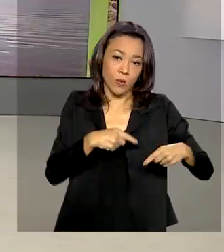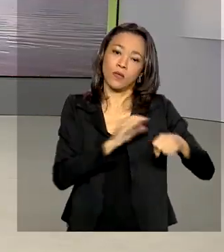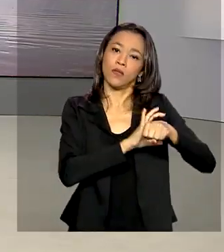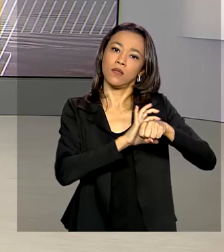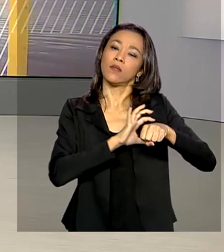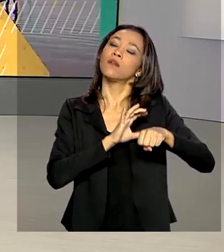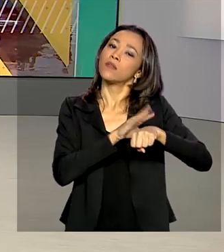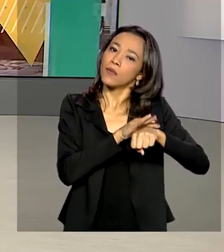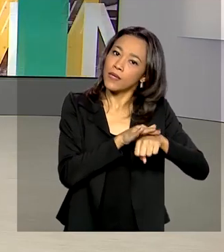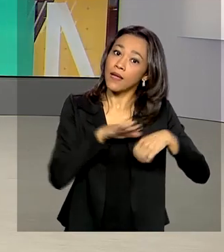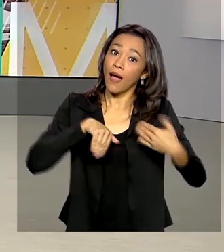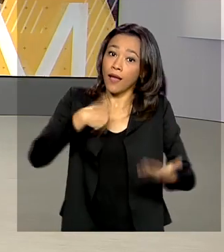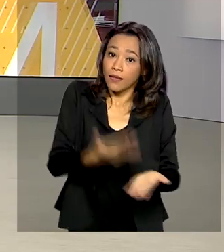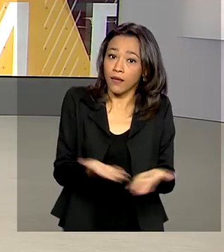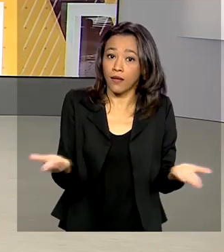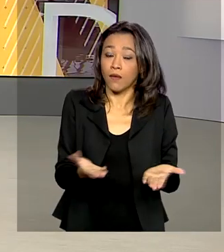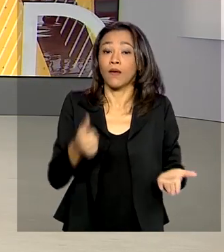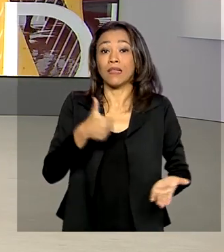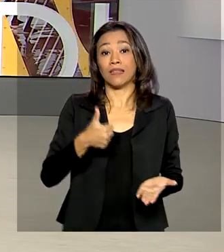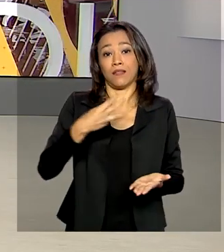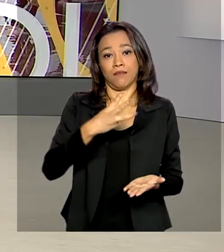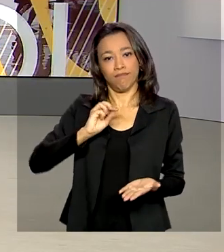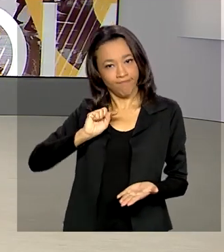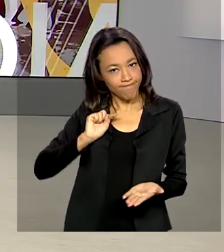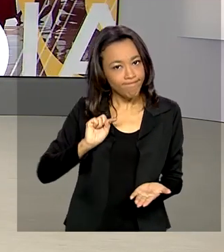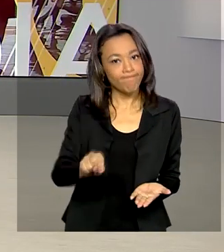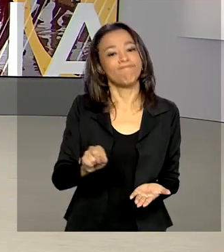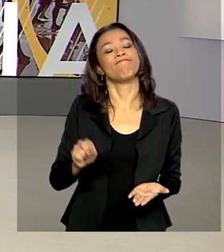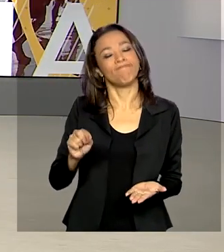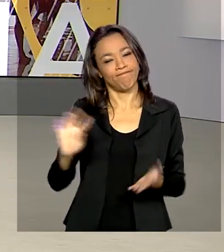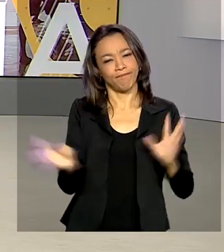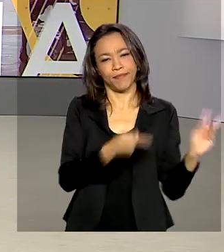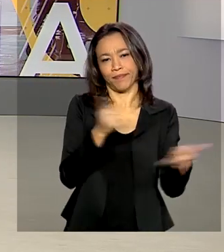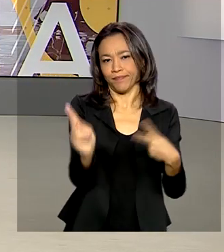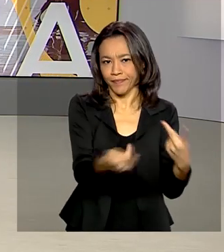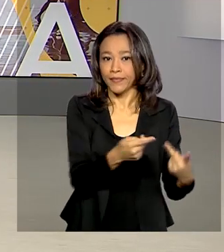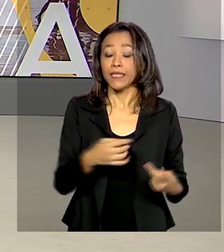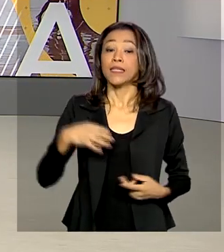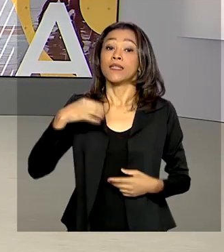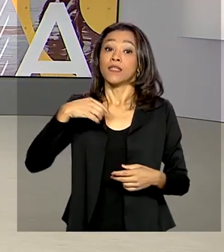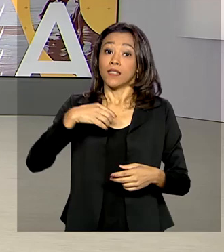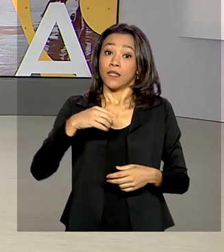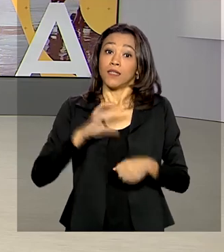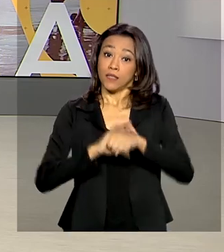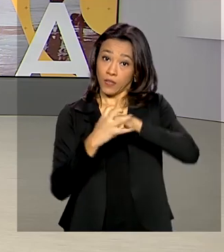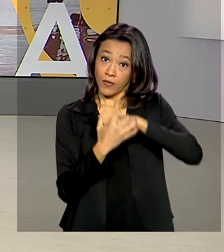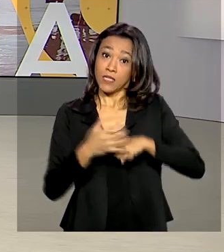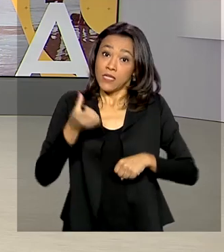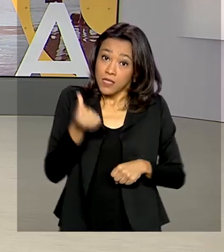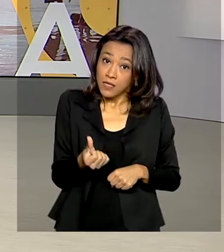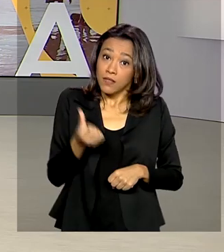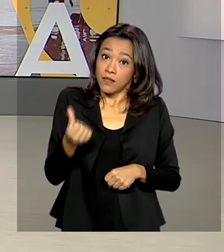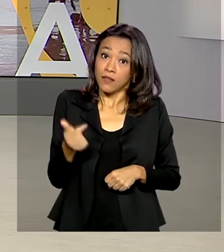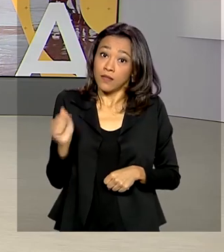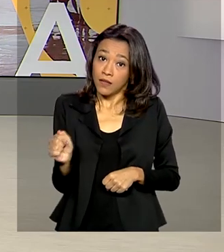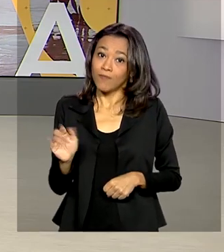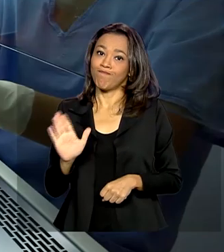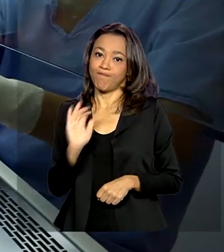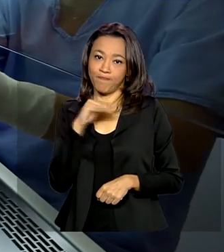agora, o Brasil registra mais de 13 mil casos de covid-19 e 667 mortes.